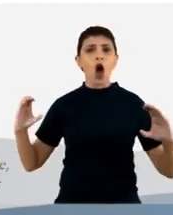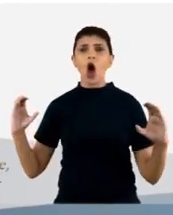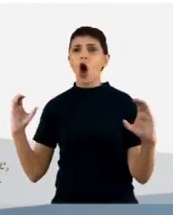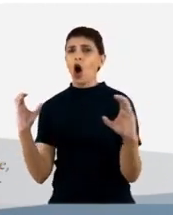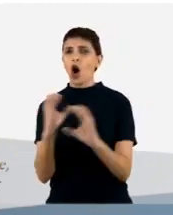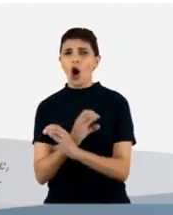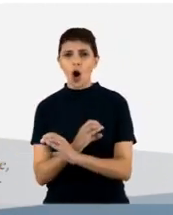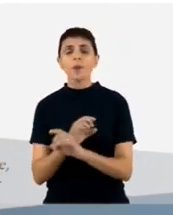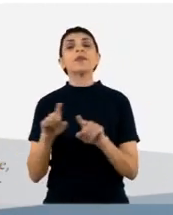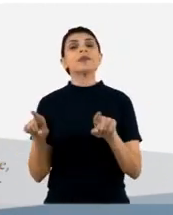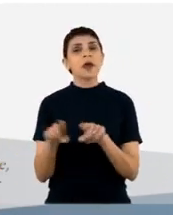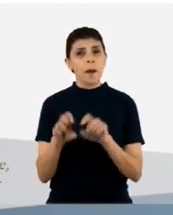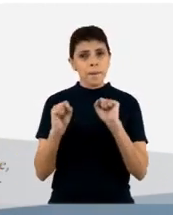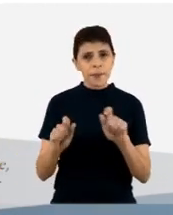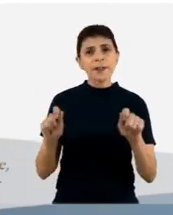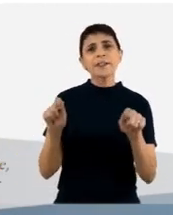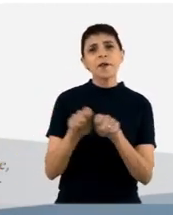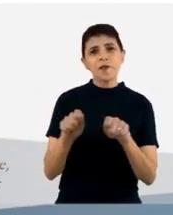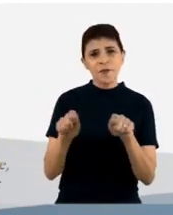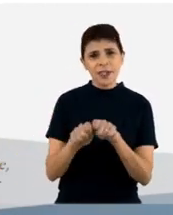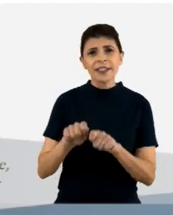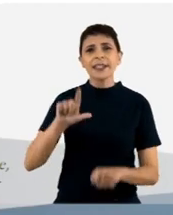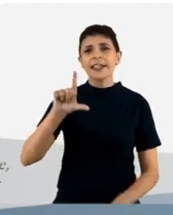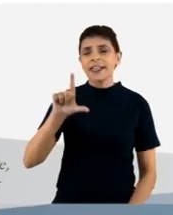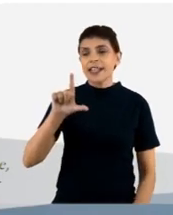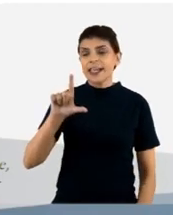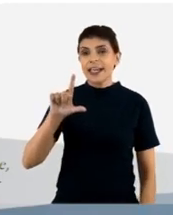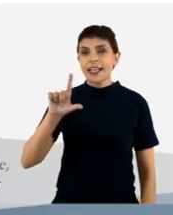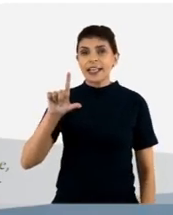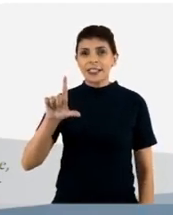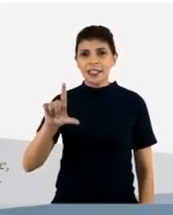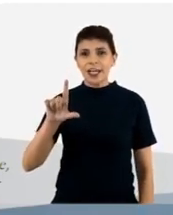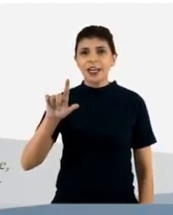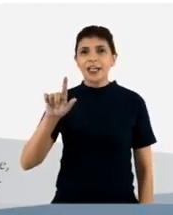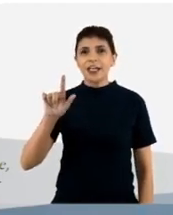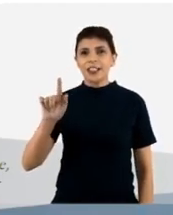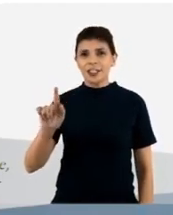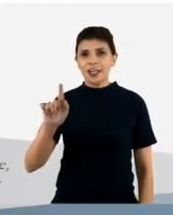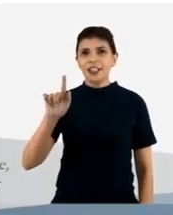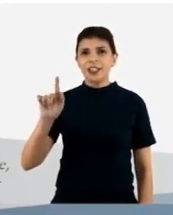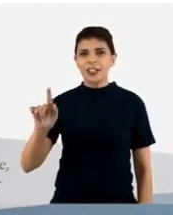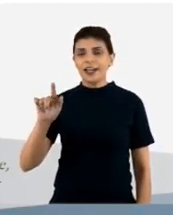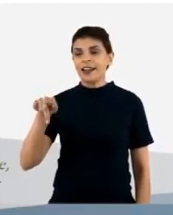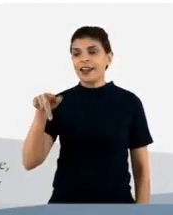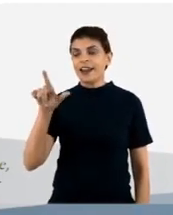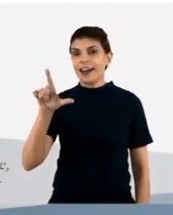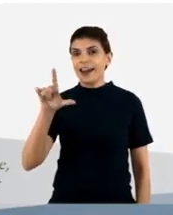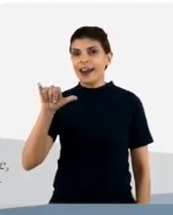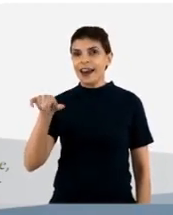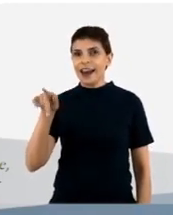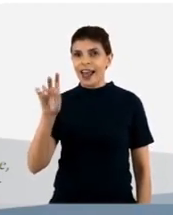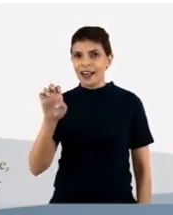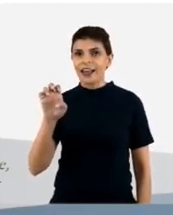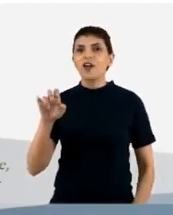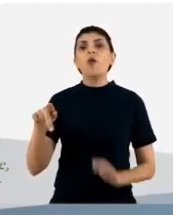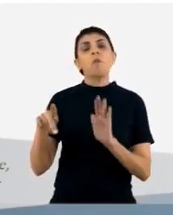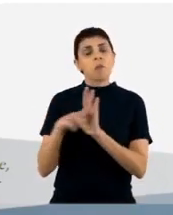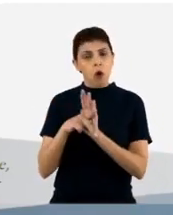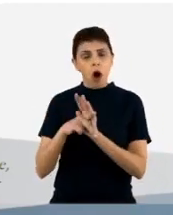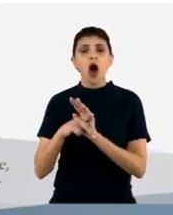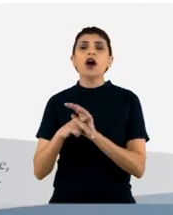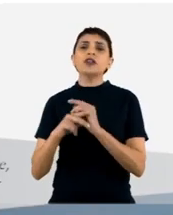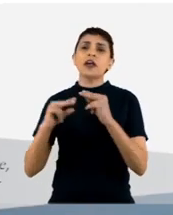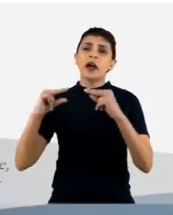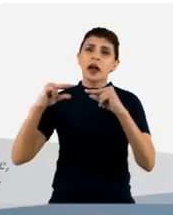completa inclusive nós podemos fazer anticorpos IgG-like que são bi-específicos ou seja um lado poderia